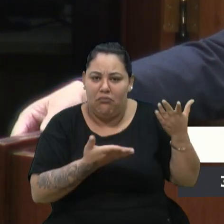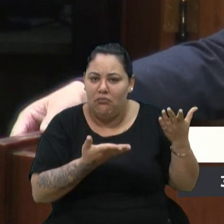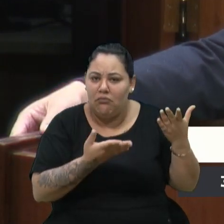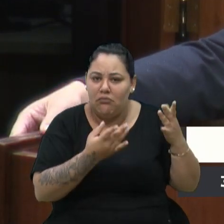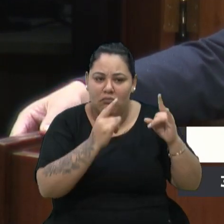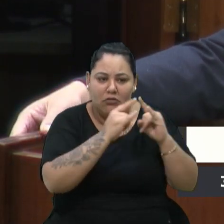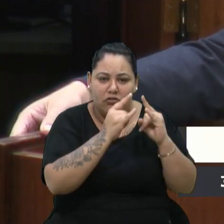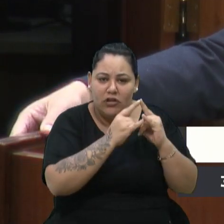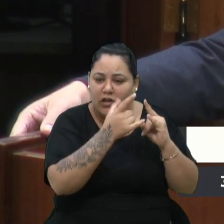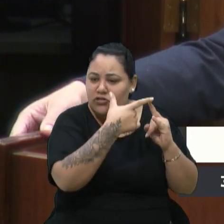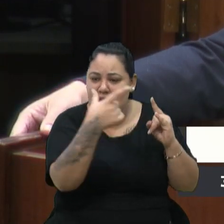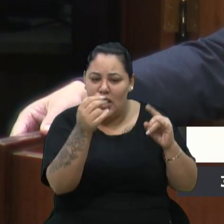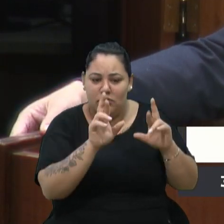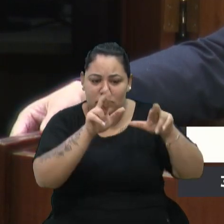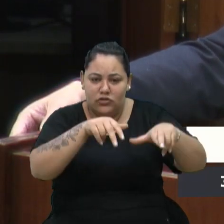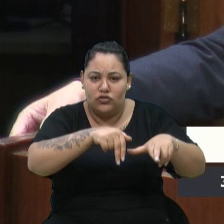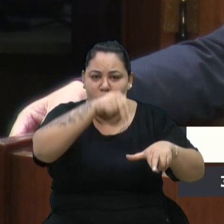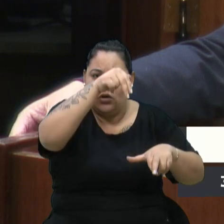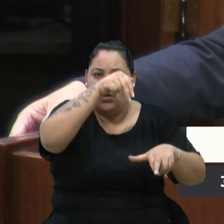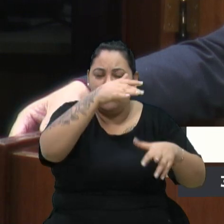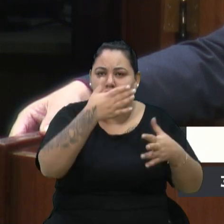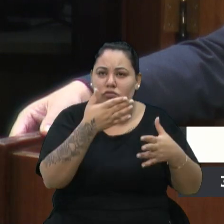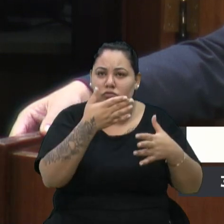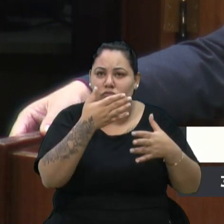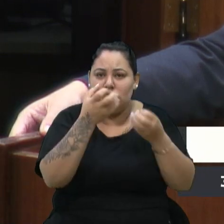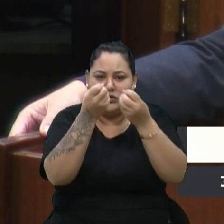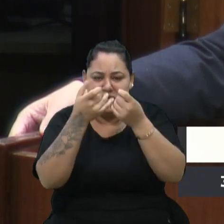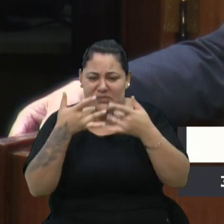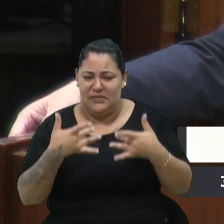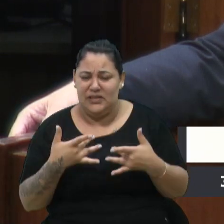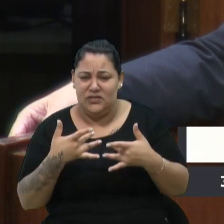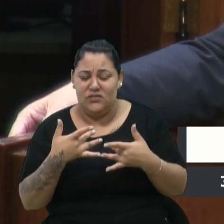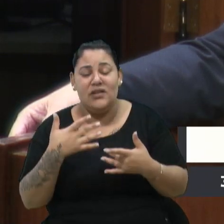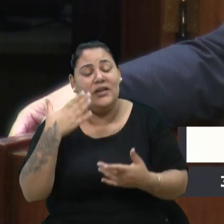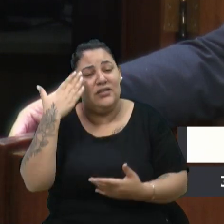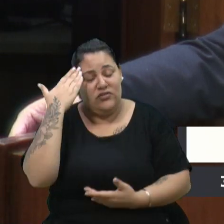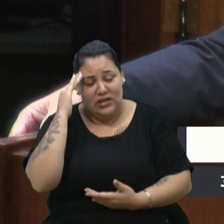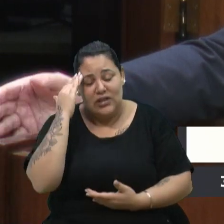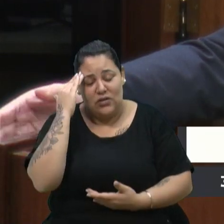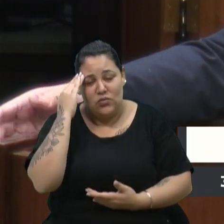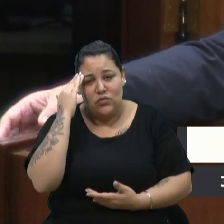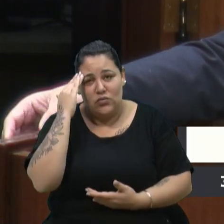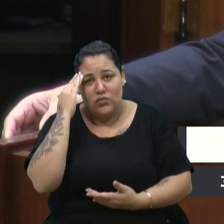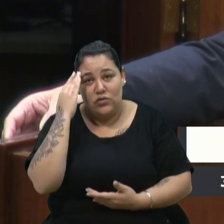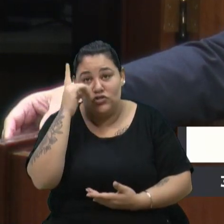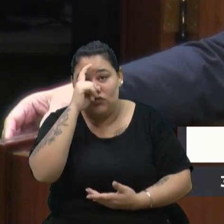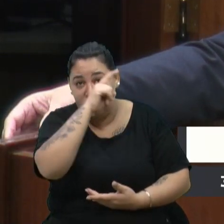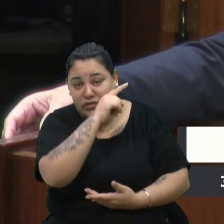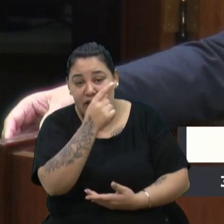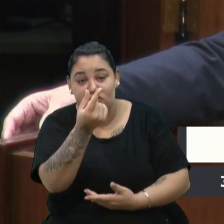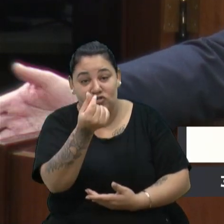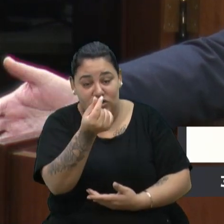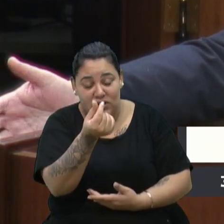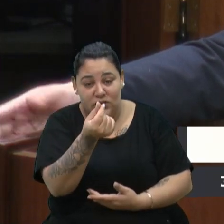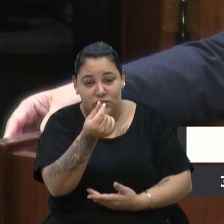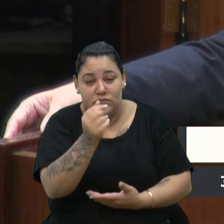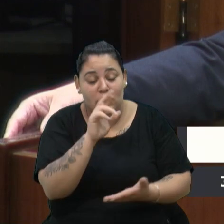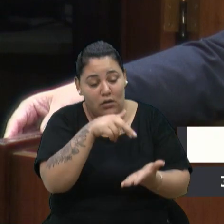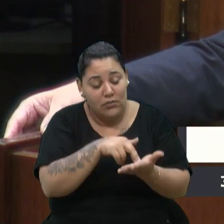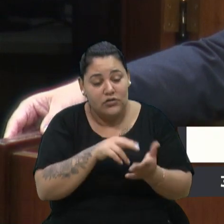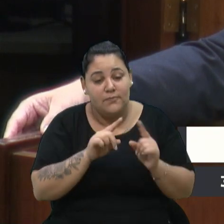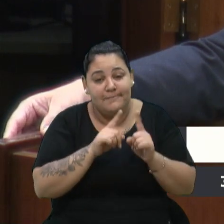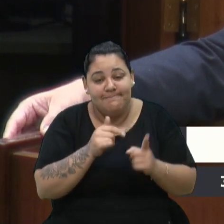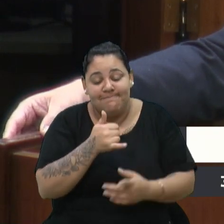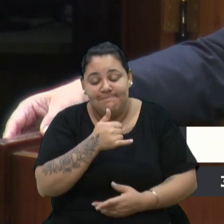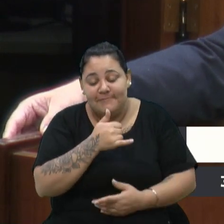saindo da Zona Norte com as suas justificativas, que a gente entendeu, dificuldades financeiras realmente, mas é